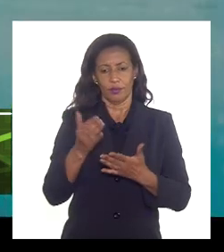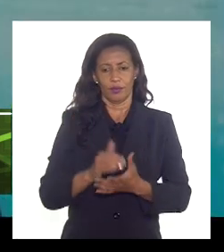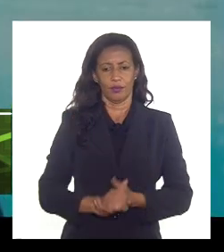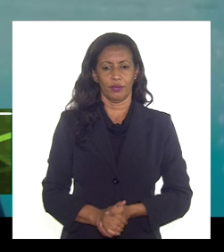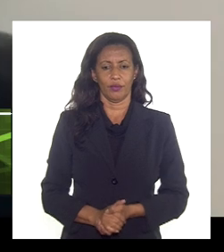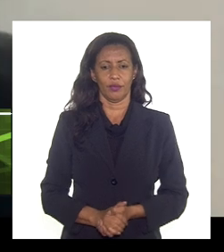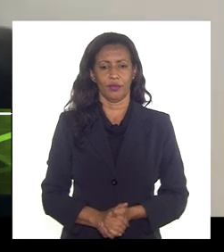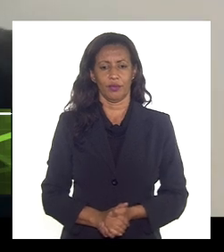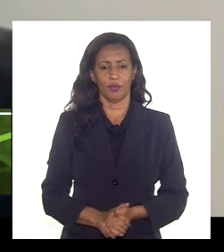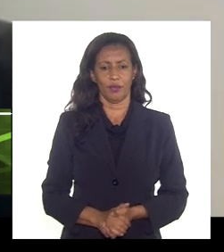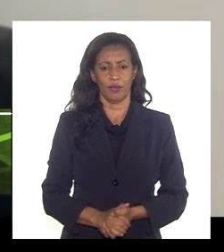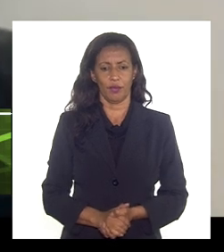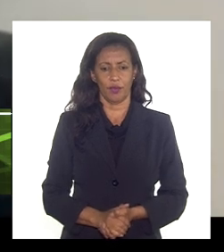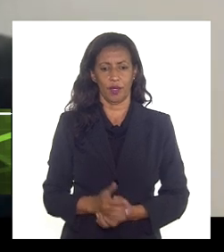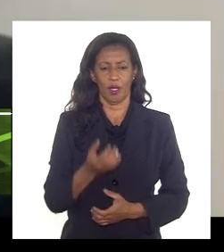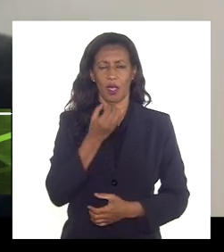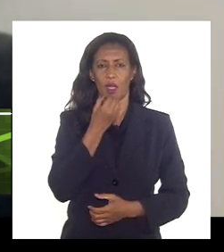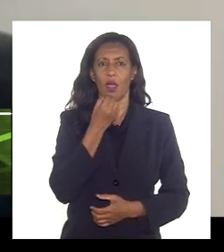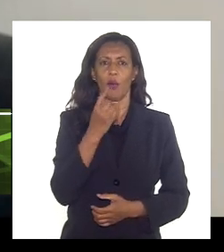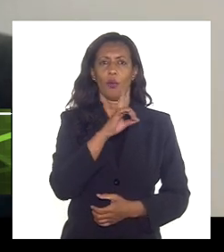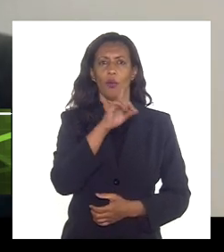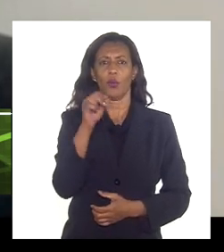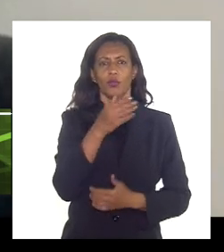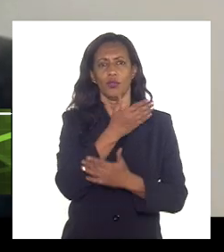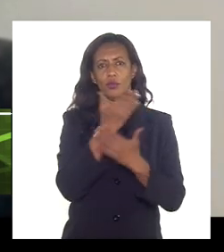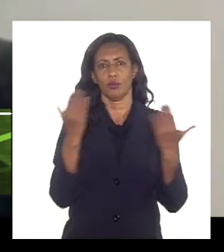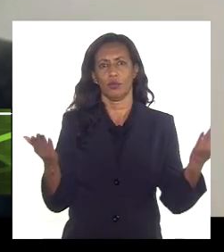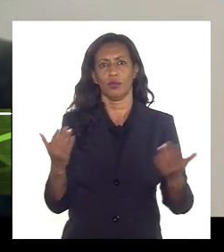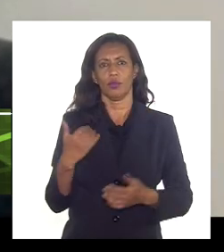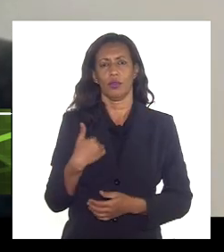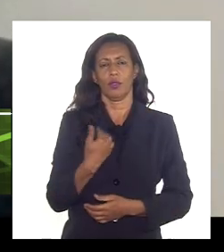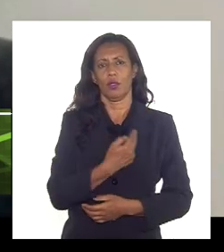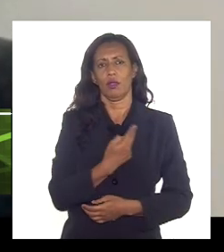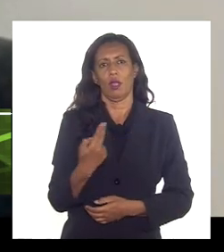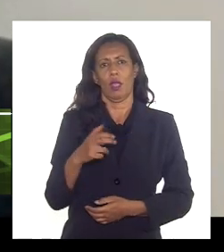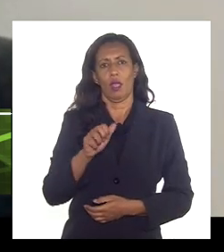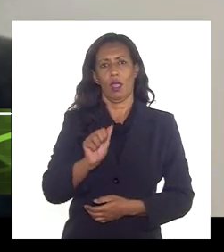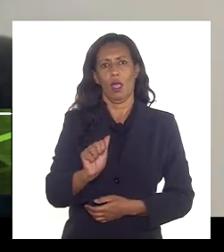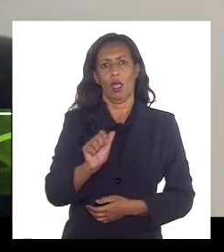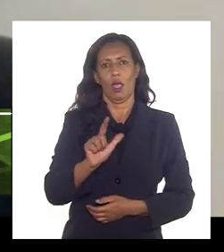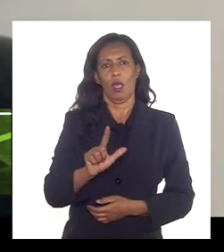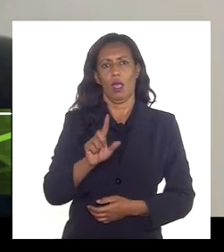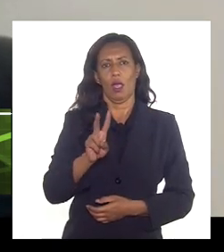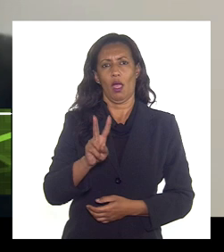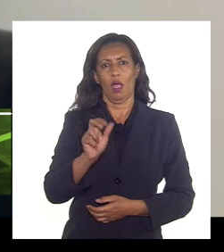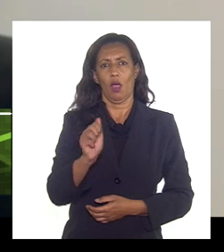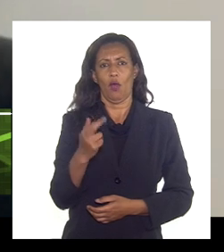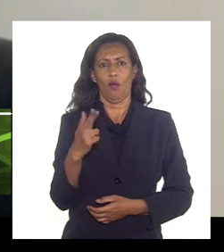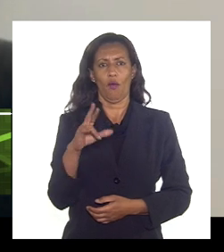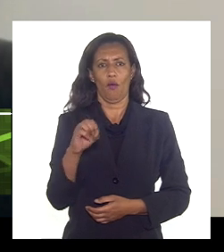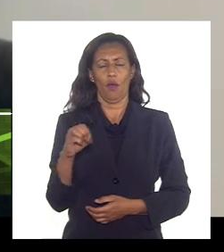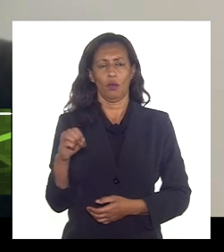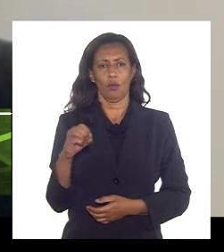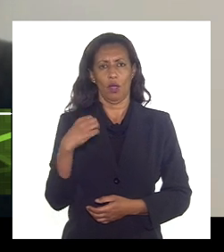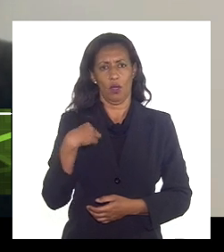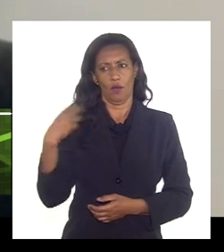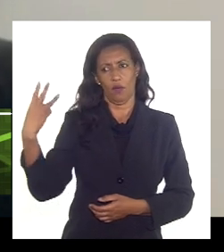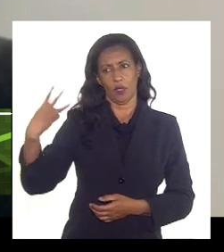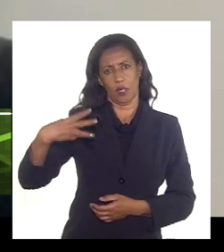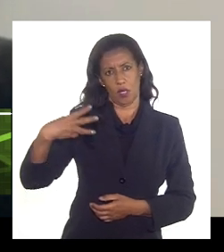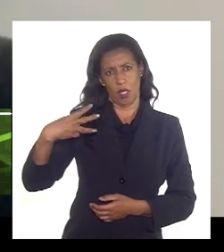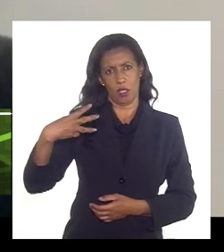bom dia a todos me chamo Álvaro Tupiaçu vou fazer a terceira parte da nossa apresentação da